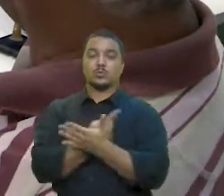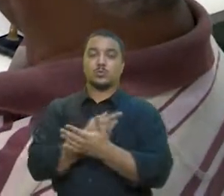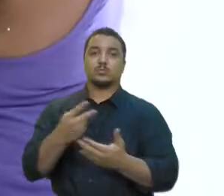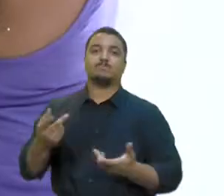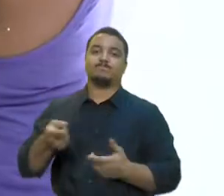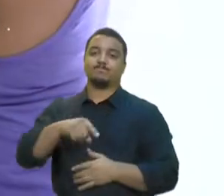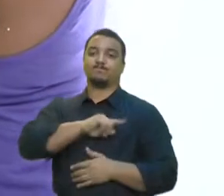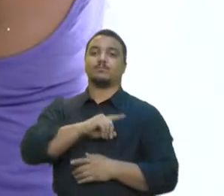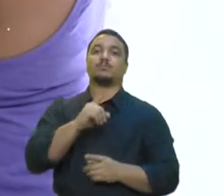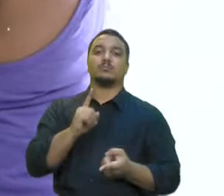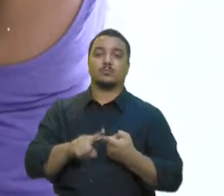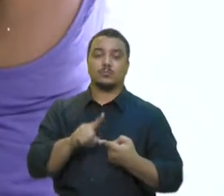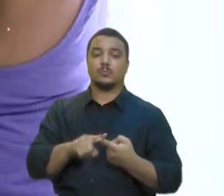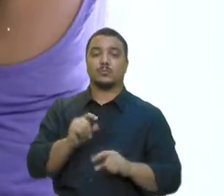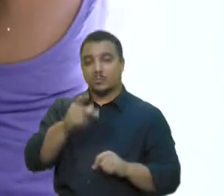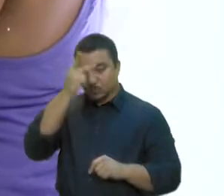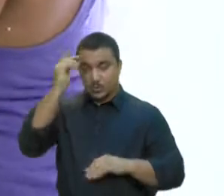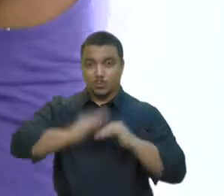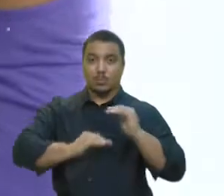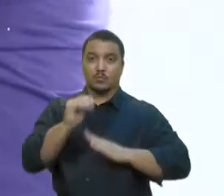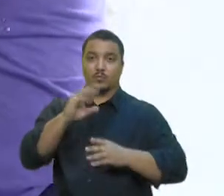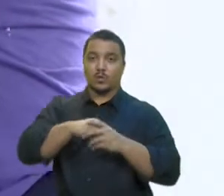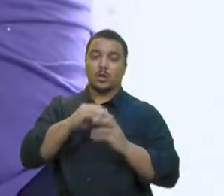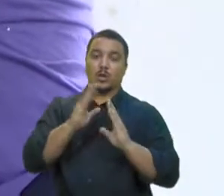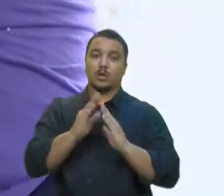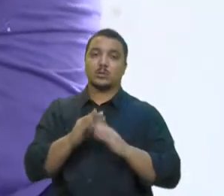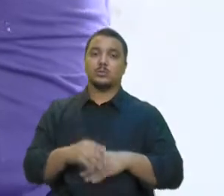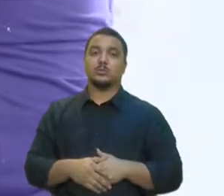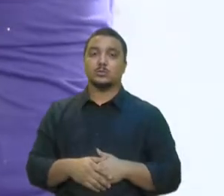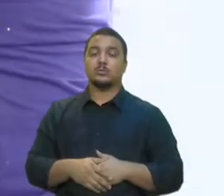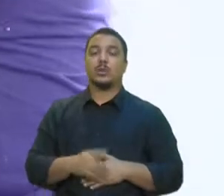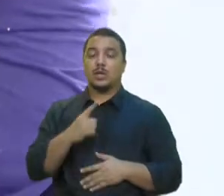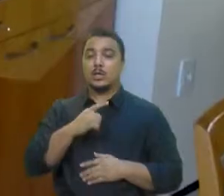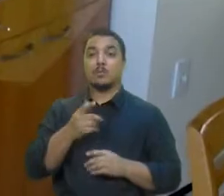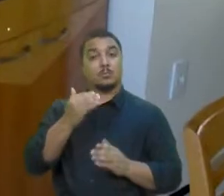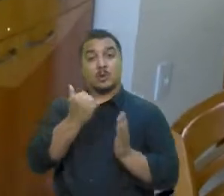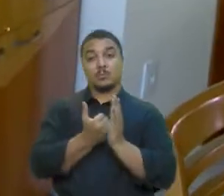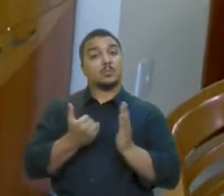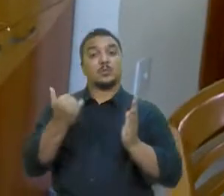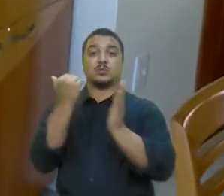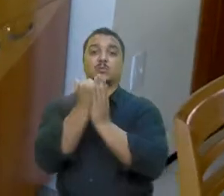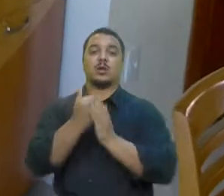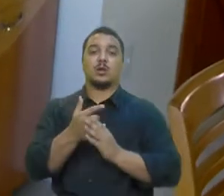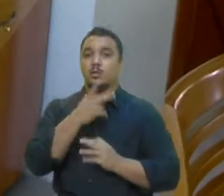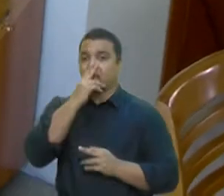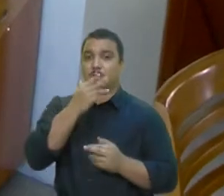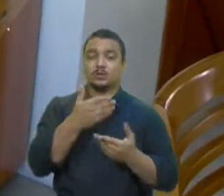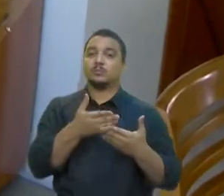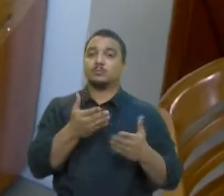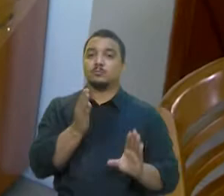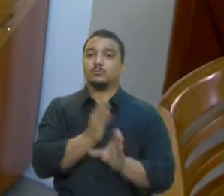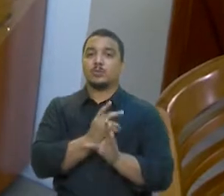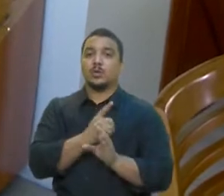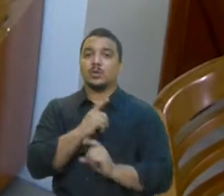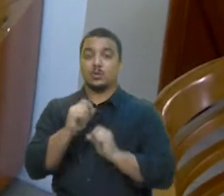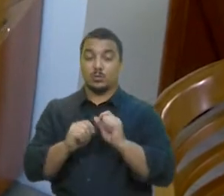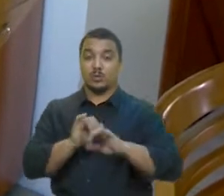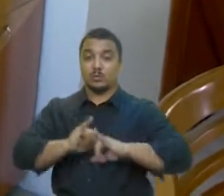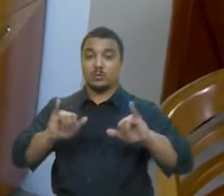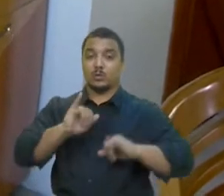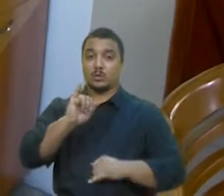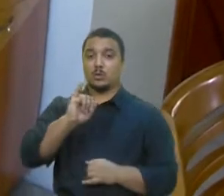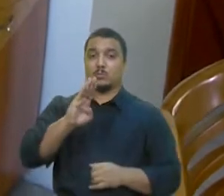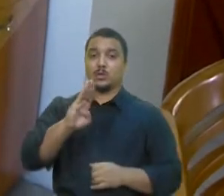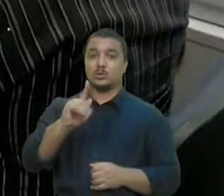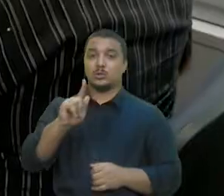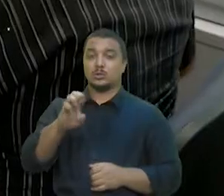entre eles, os trabalhadores domésticos. Foram eles os mais atingidos proporcionalmente. De acordo com dados do IBGE, cerca de